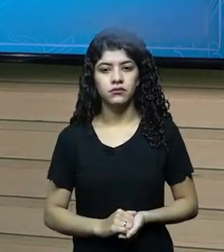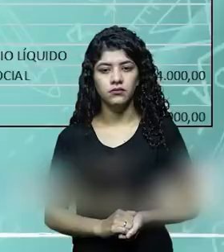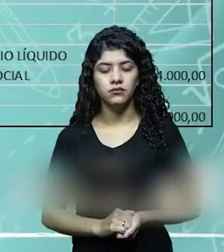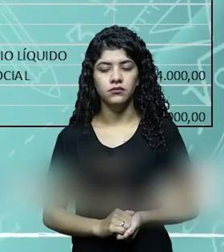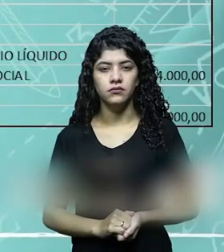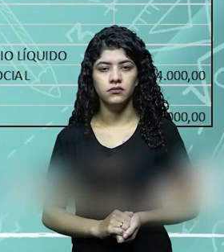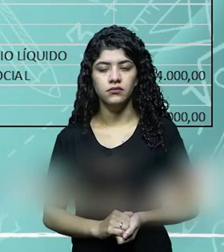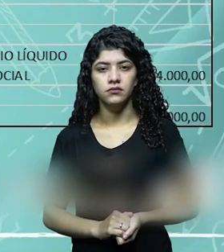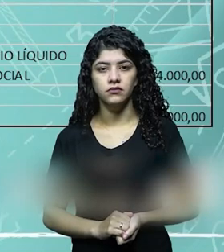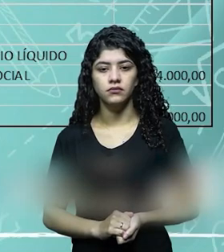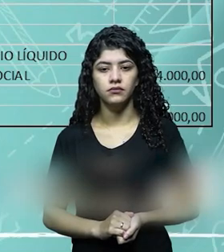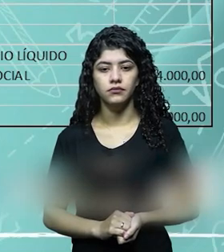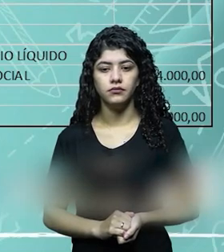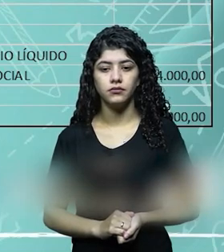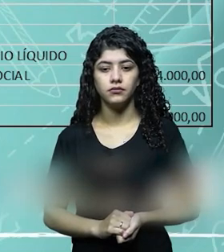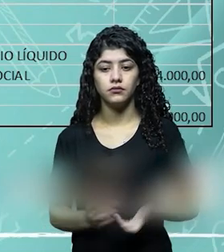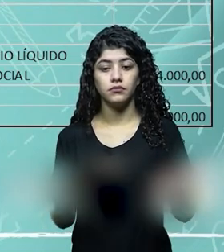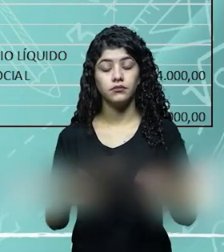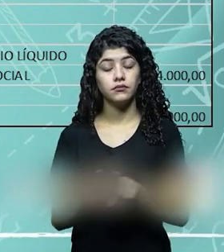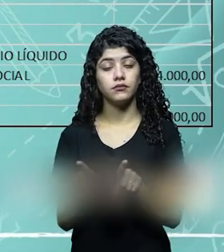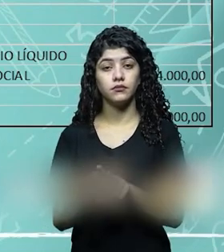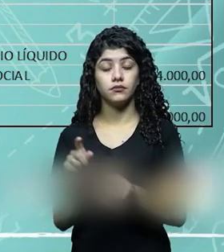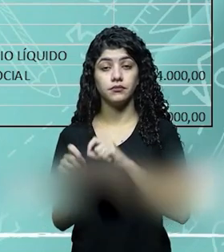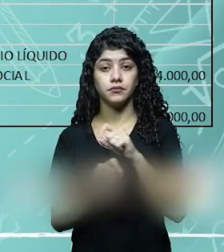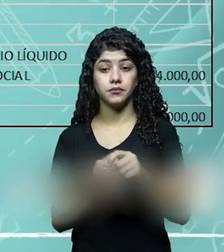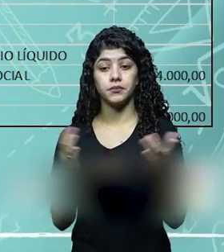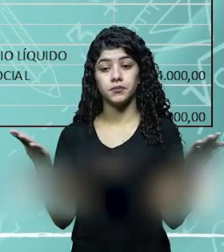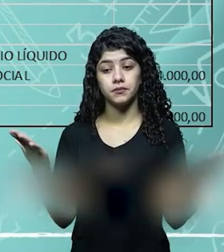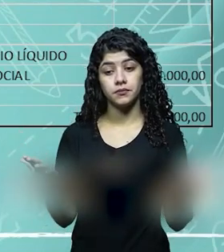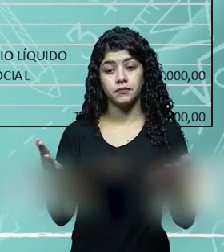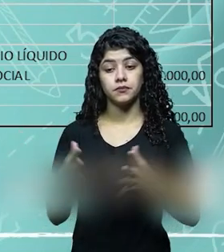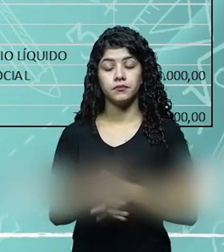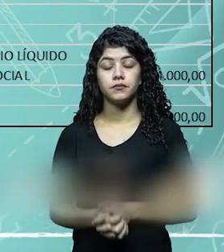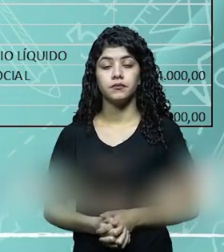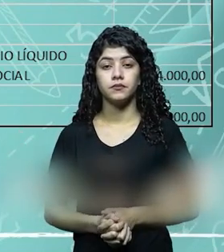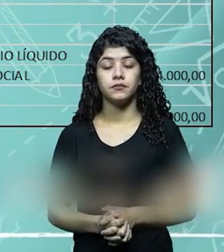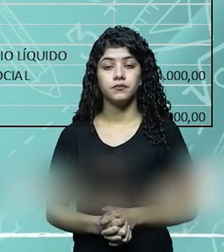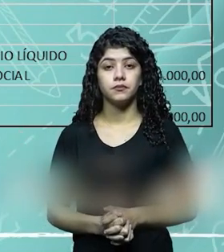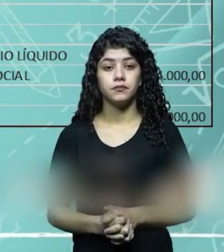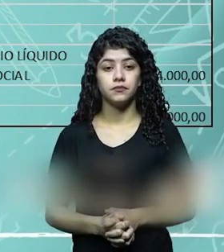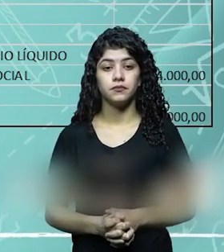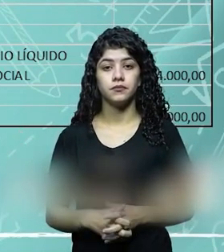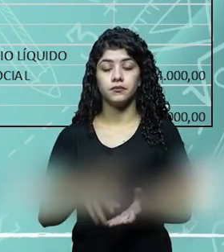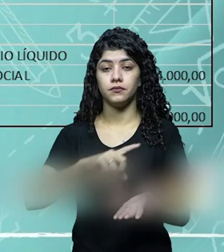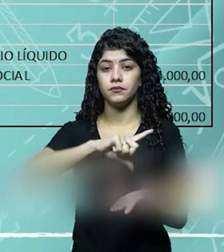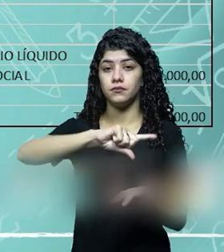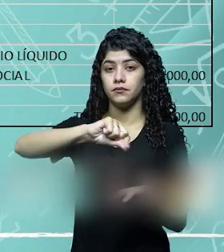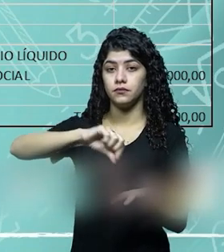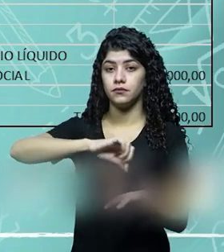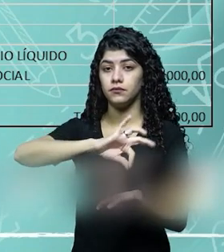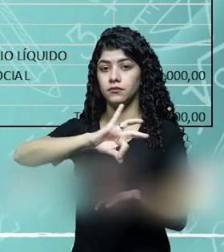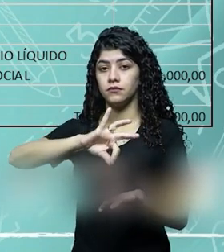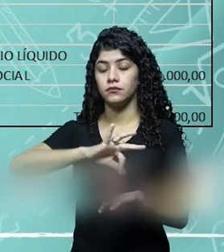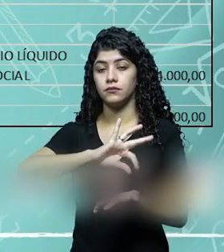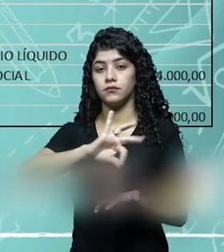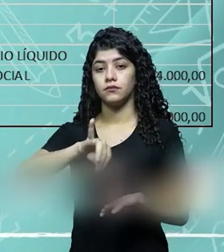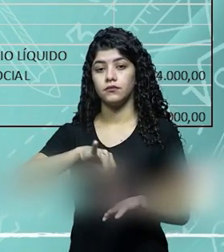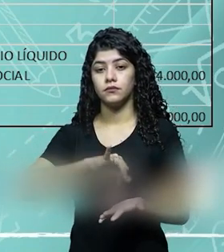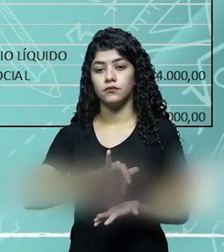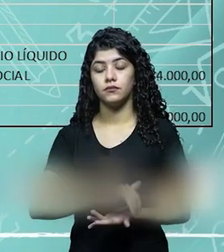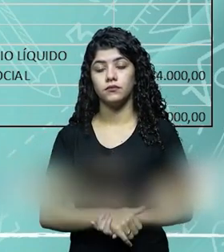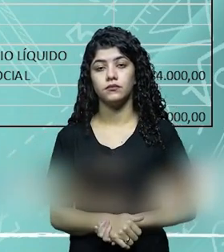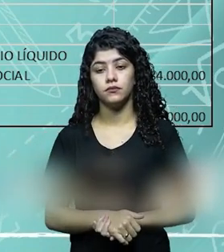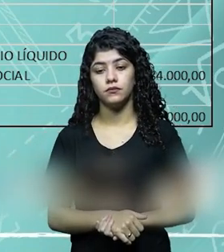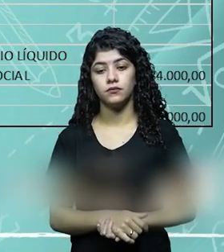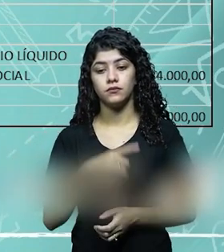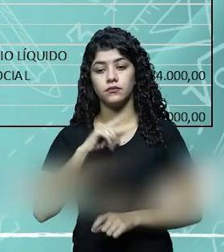aconteceu. Certo? E o restante foi advindo do capital social, então foi feito um investimento de 484